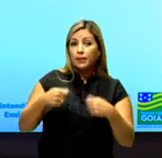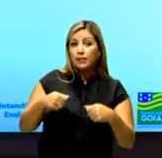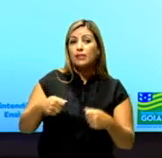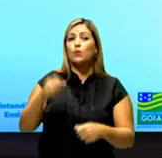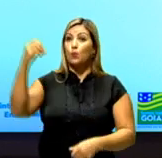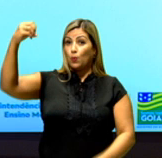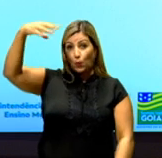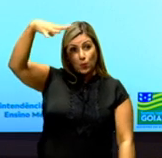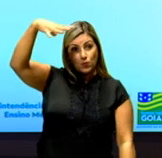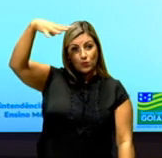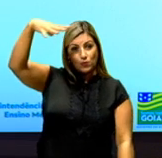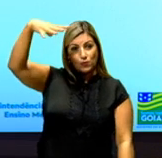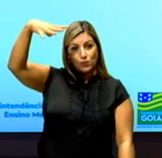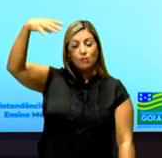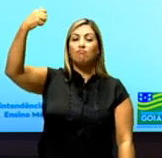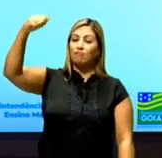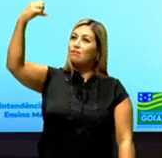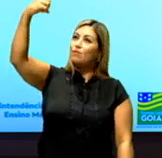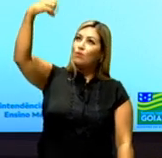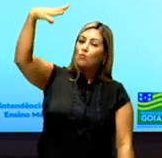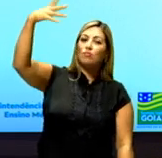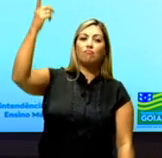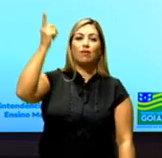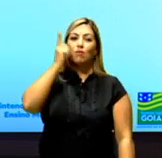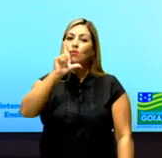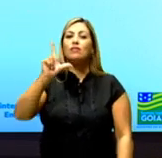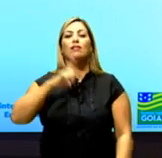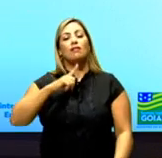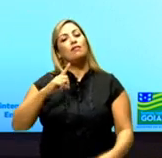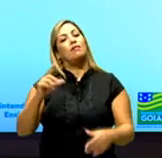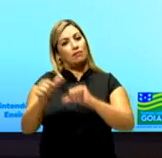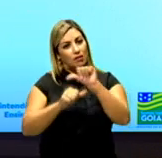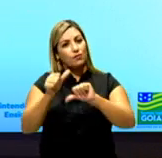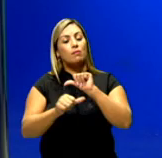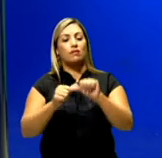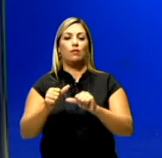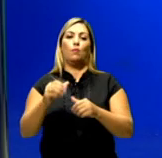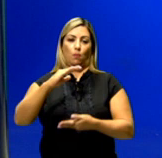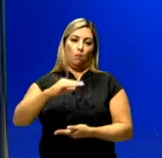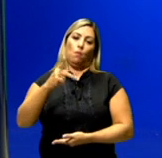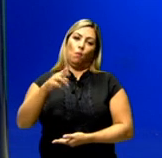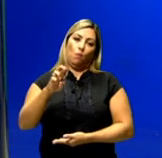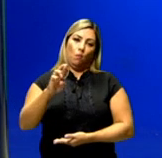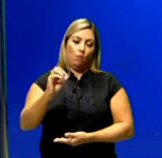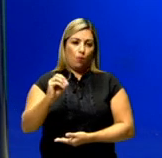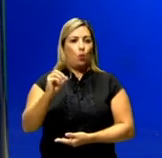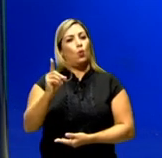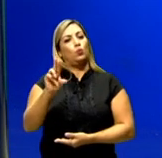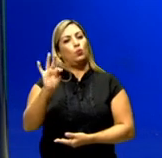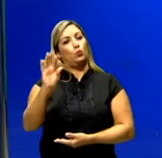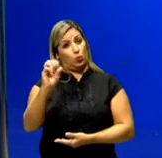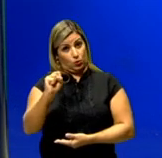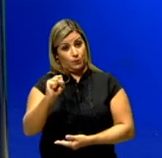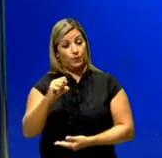de luz, né? Uma fonte luminosa pra que possa ter a formação dos produtos, tá certo? Além disso,